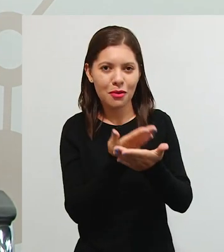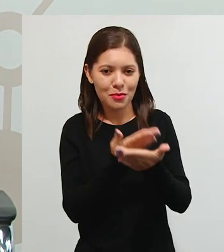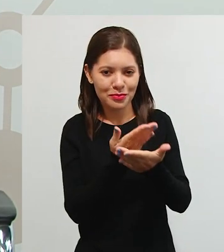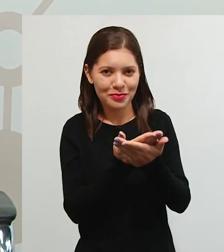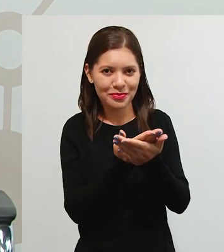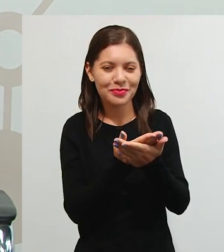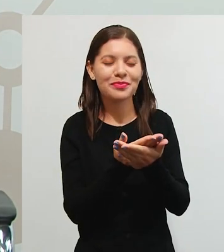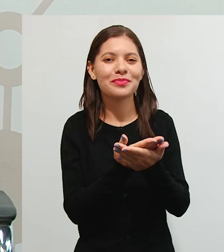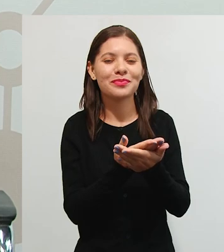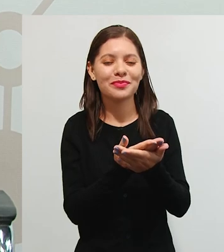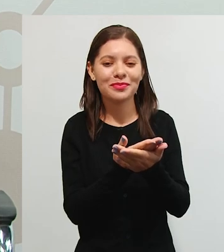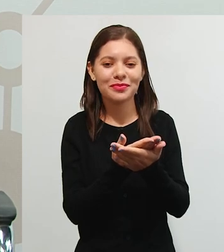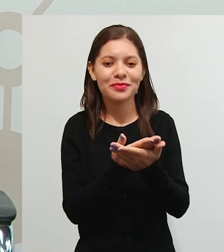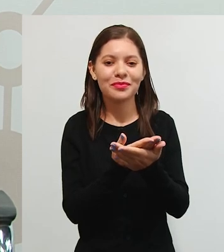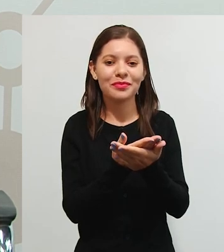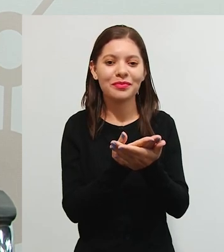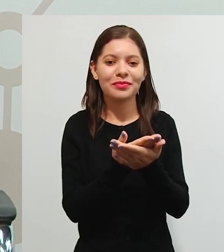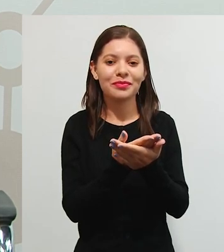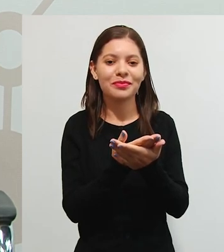nessa aula.